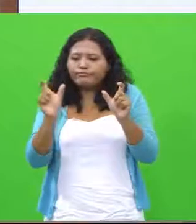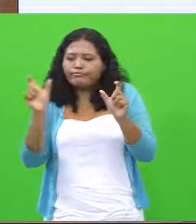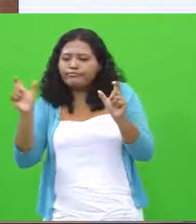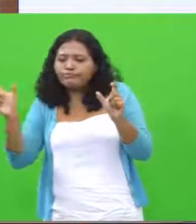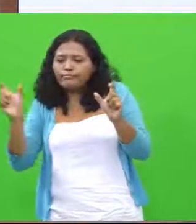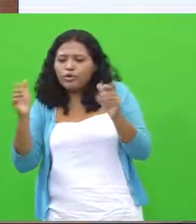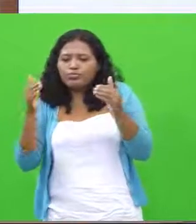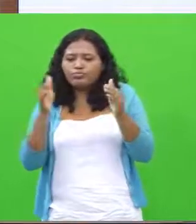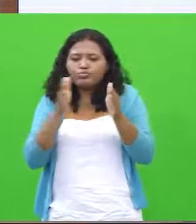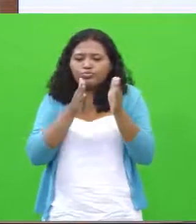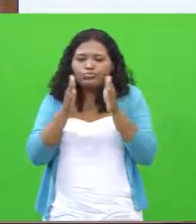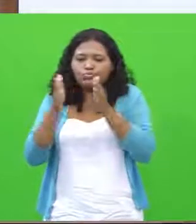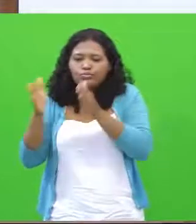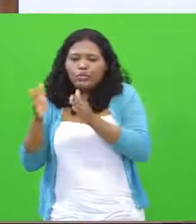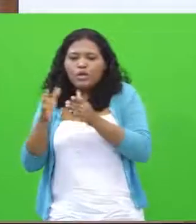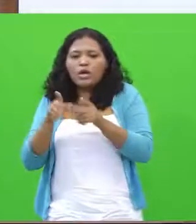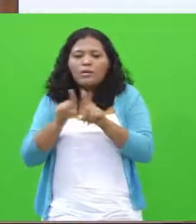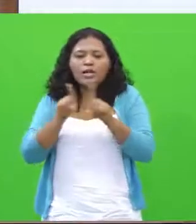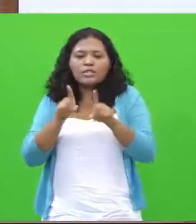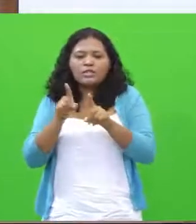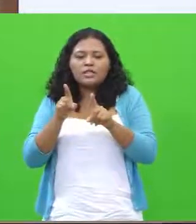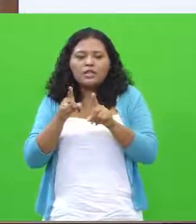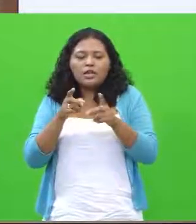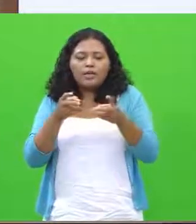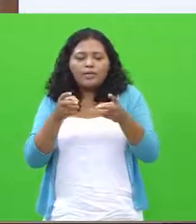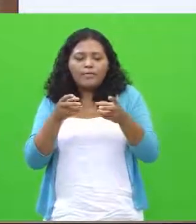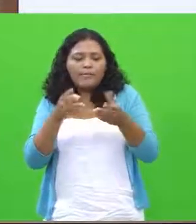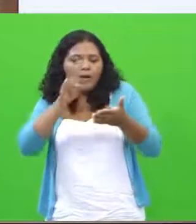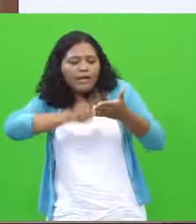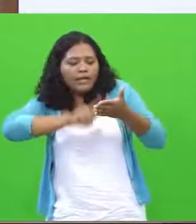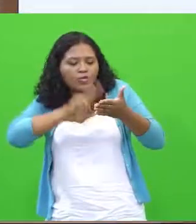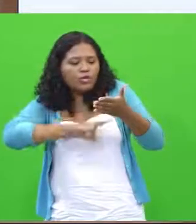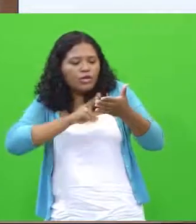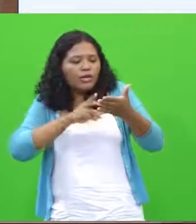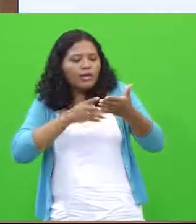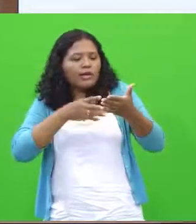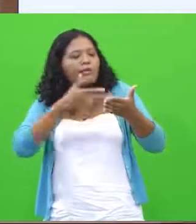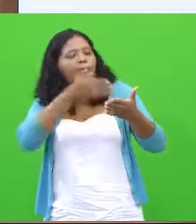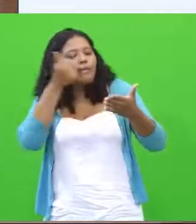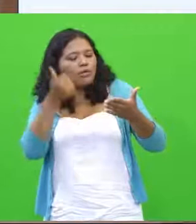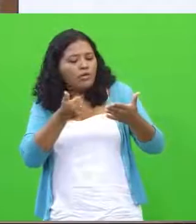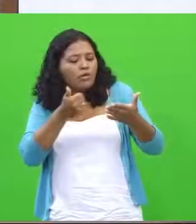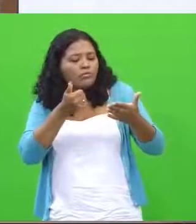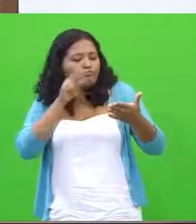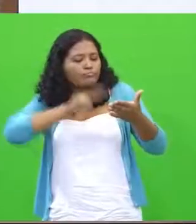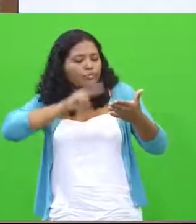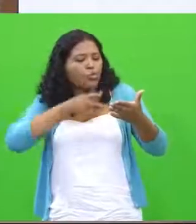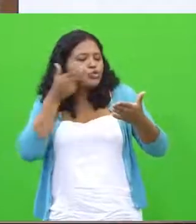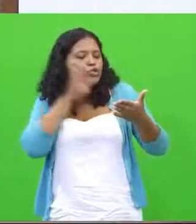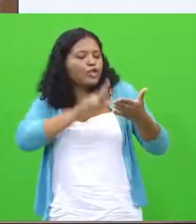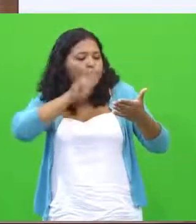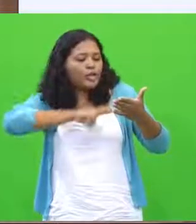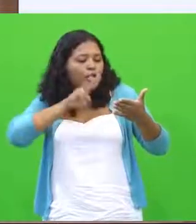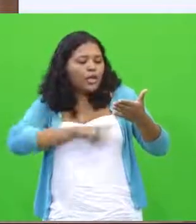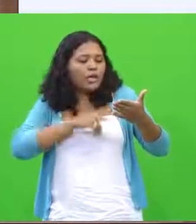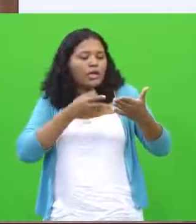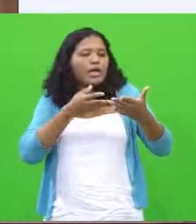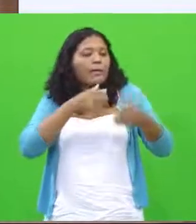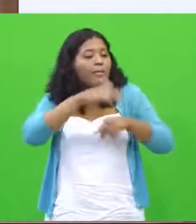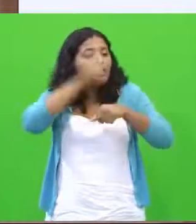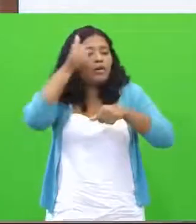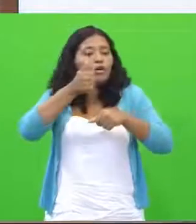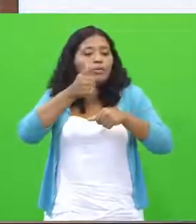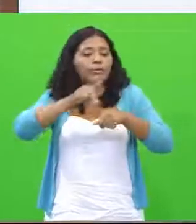condena mas quanto mais legível estiver é melhor é claro que eles têm as técnicas os aspectos tecnológicos os